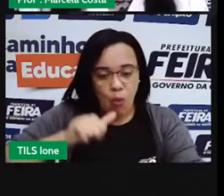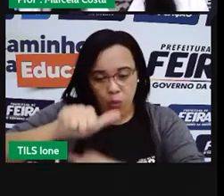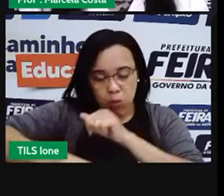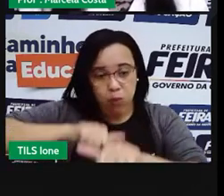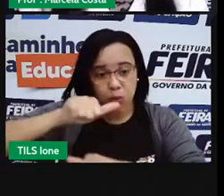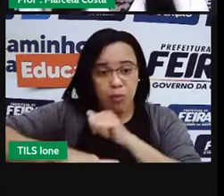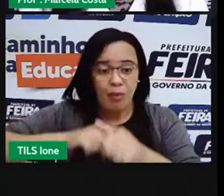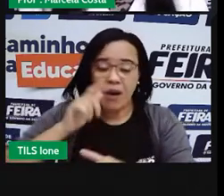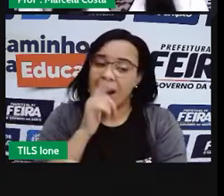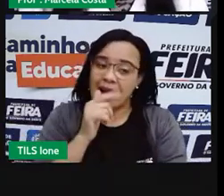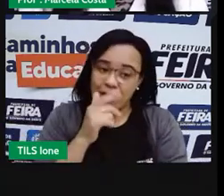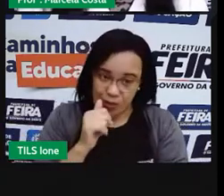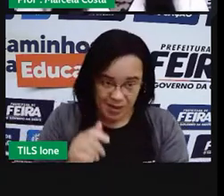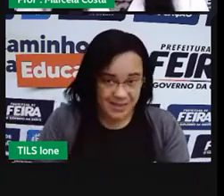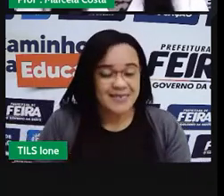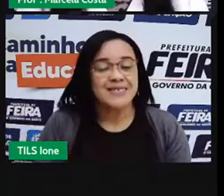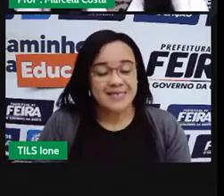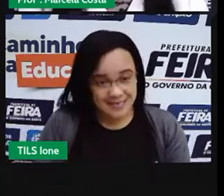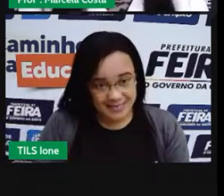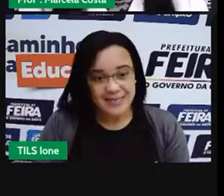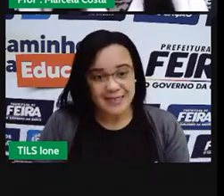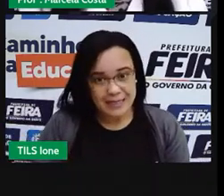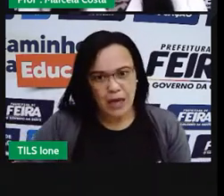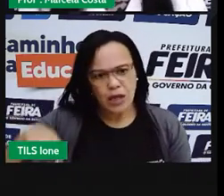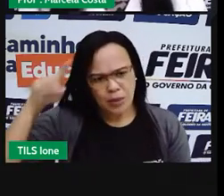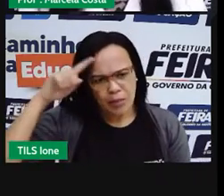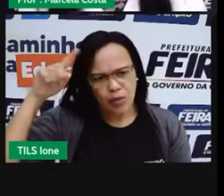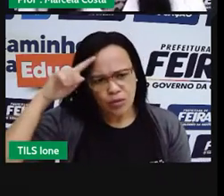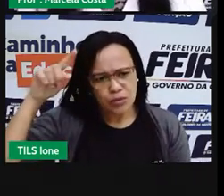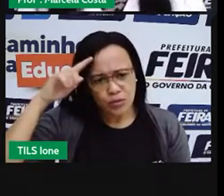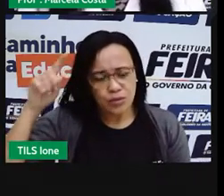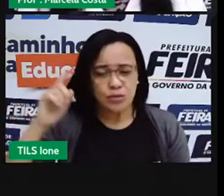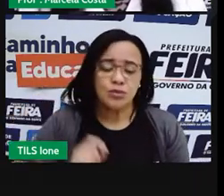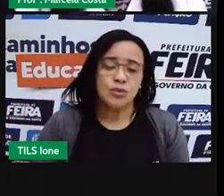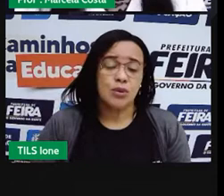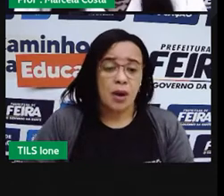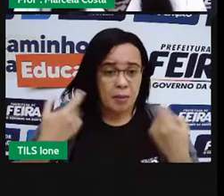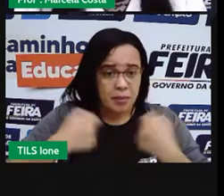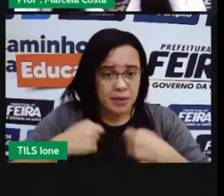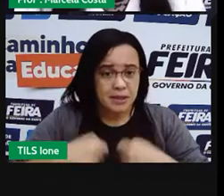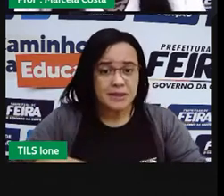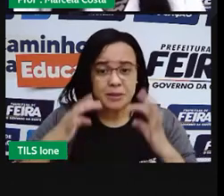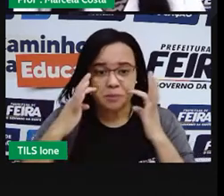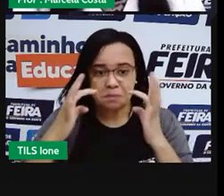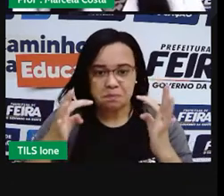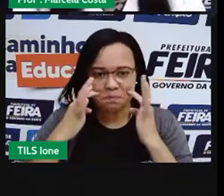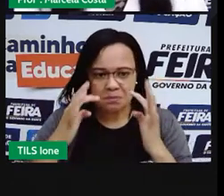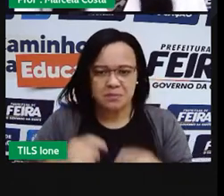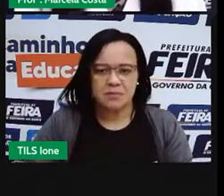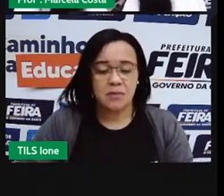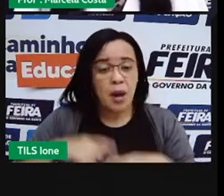envia aí para a nossa casa uma ponta de água. E formou aí um pouco de água que a gente consumiu.